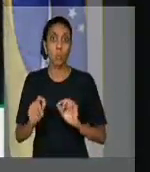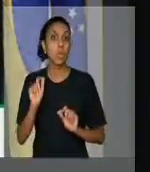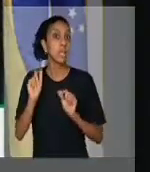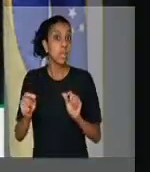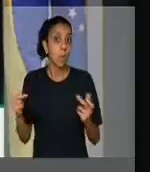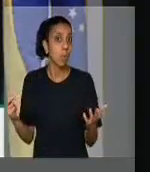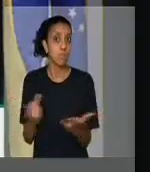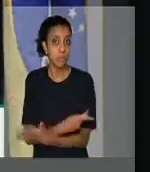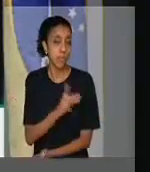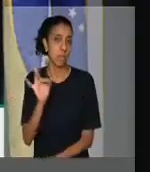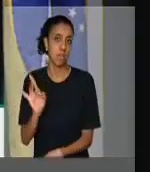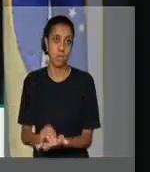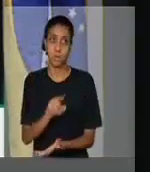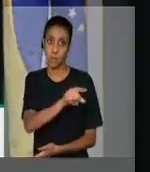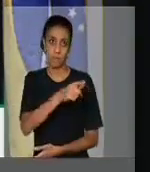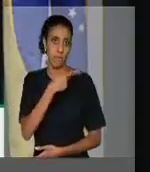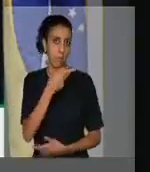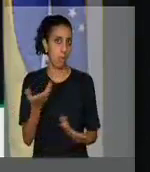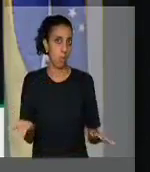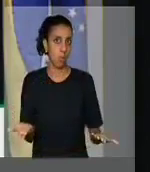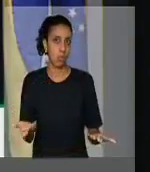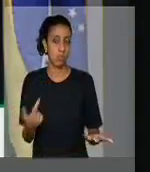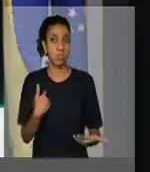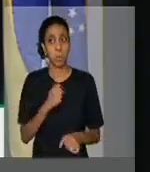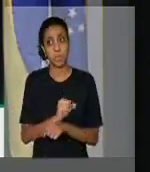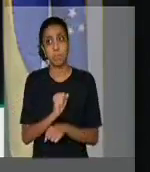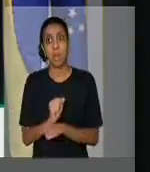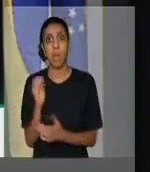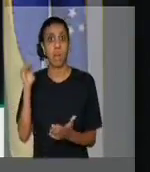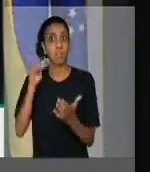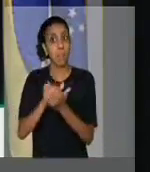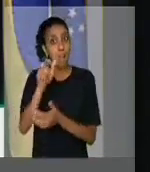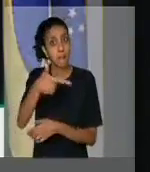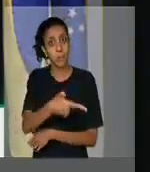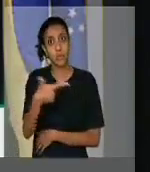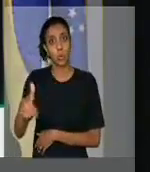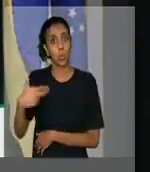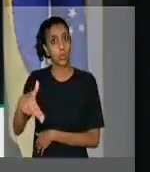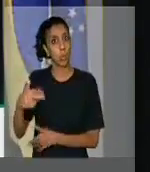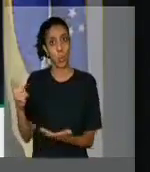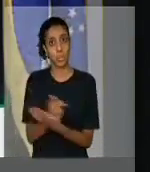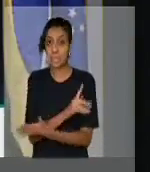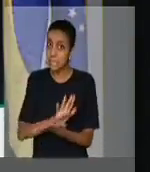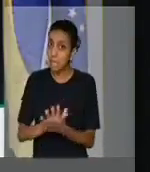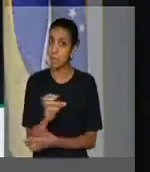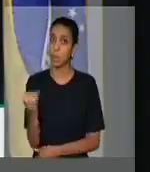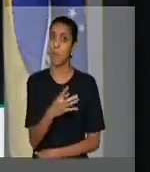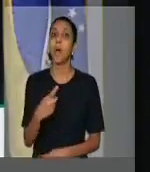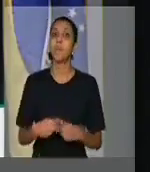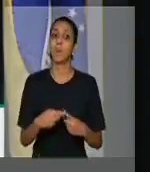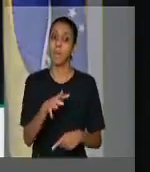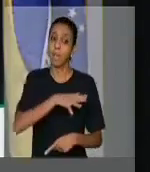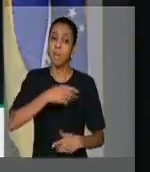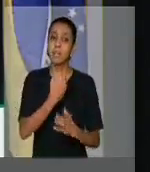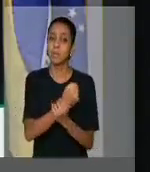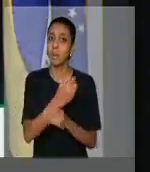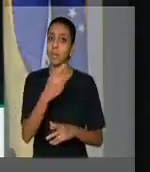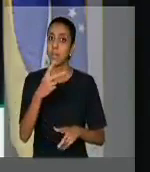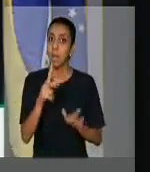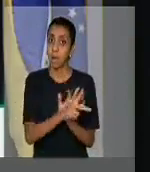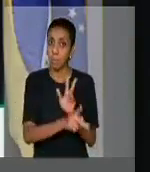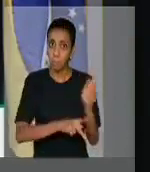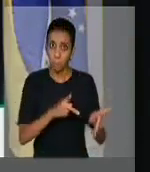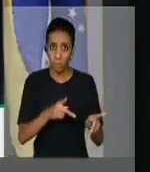falado. Espero que até lá não surjam fatos novos, porque a segurança pública em frangalhos,